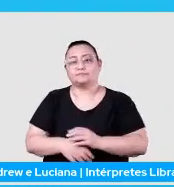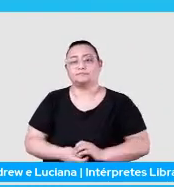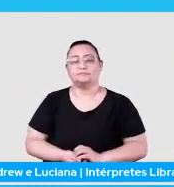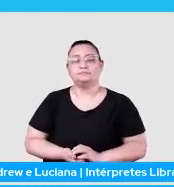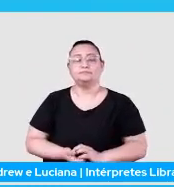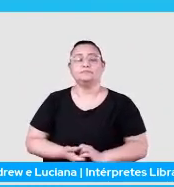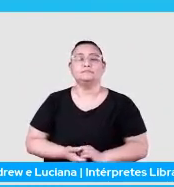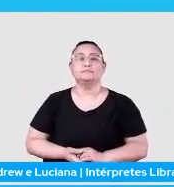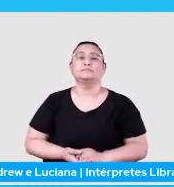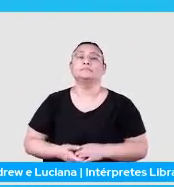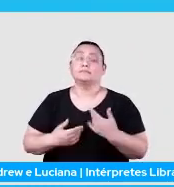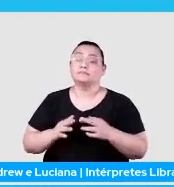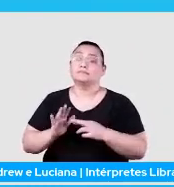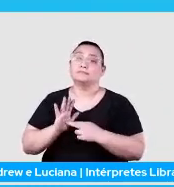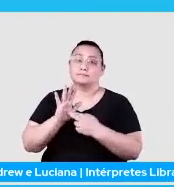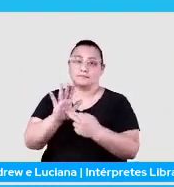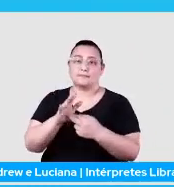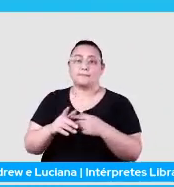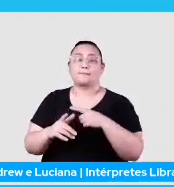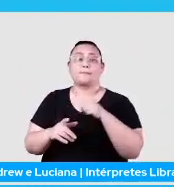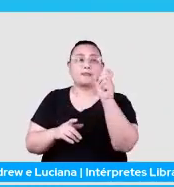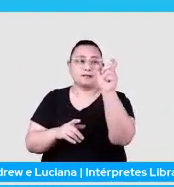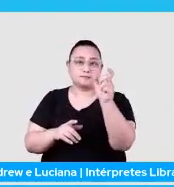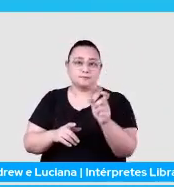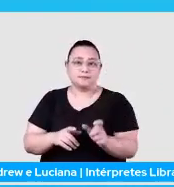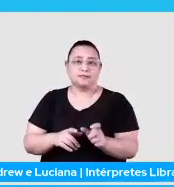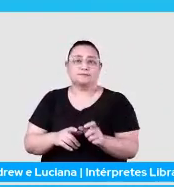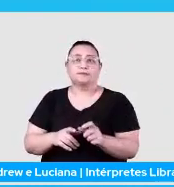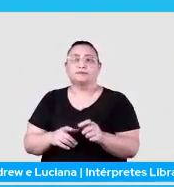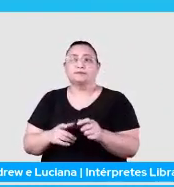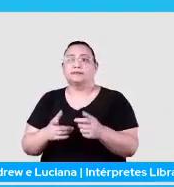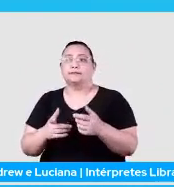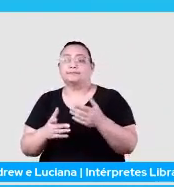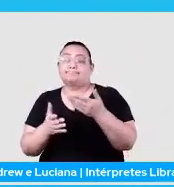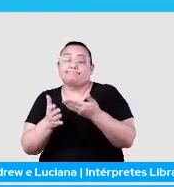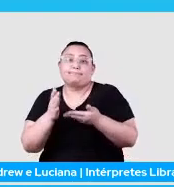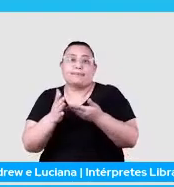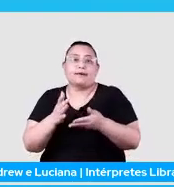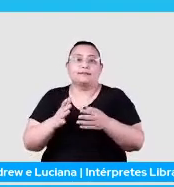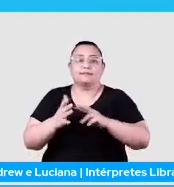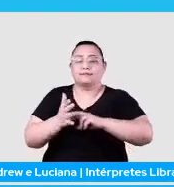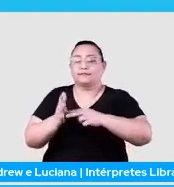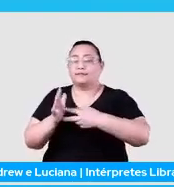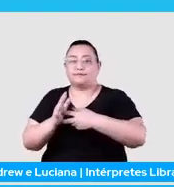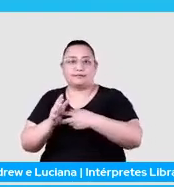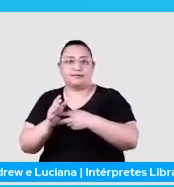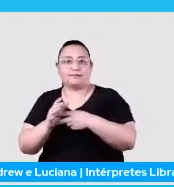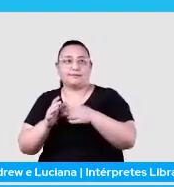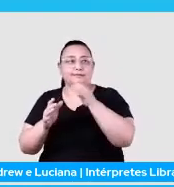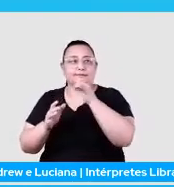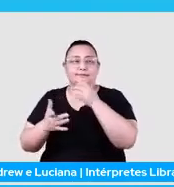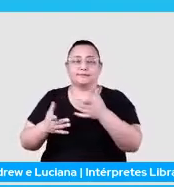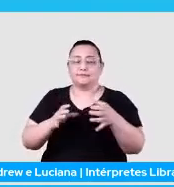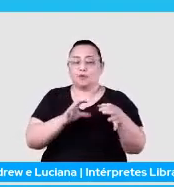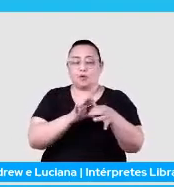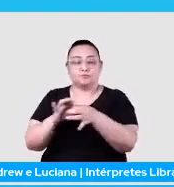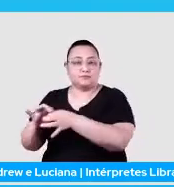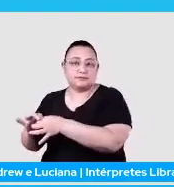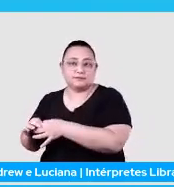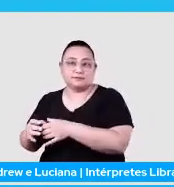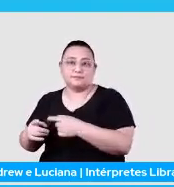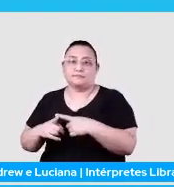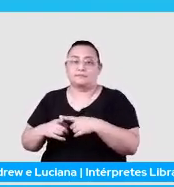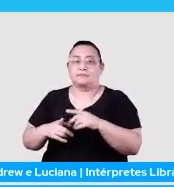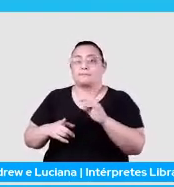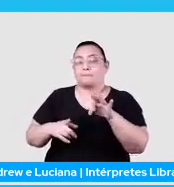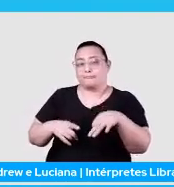disso, nessa representação, as palavras, elas meio que perdem as conexões semânticas. Por exemplo, a gente, porque assim, no final das contas, as